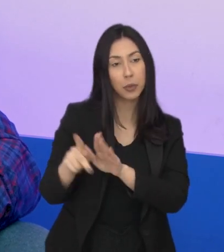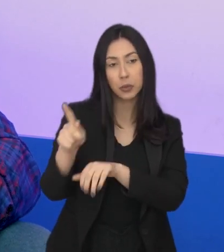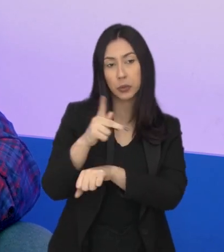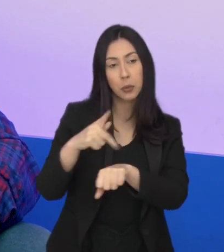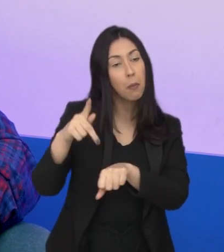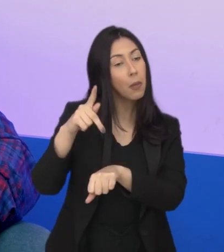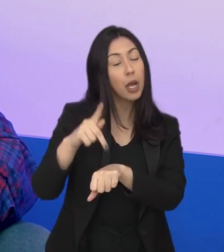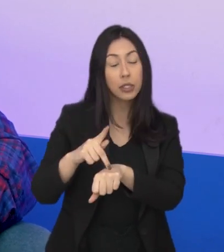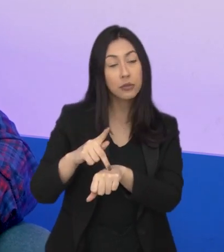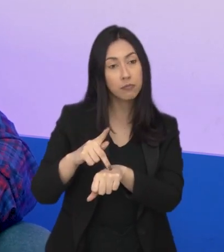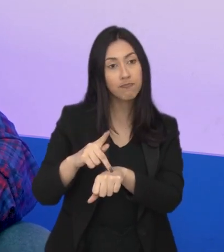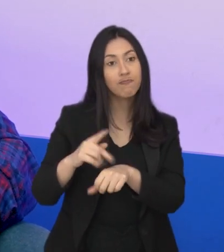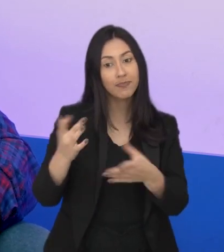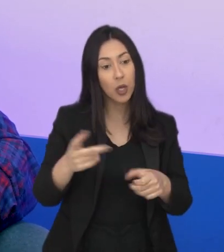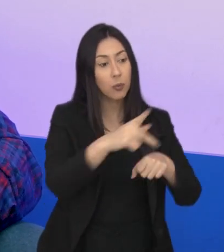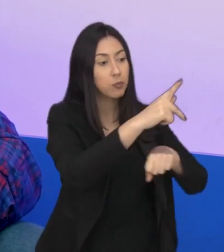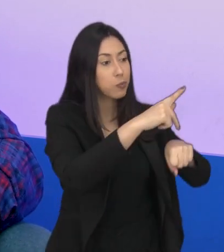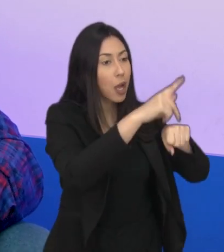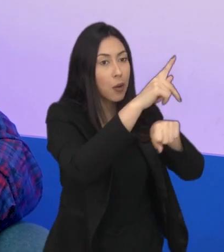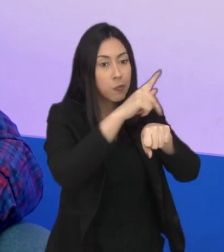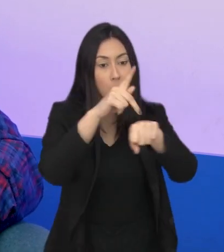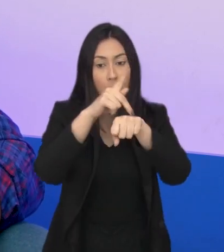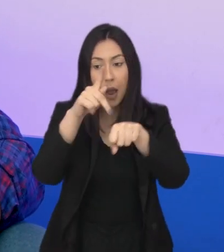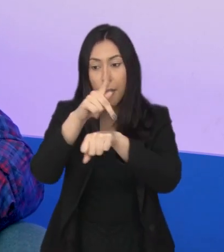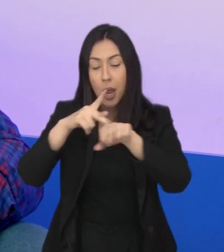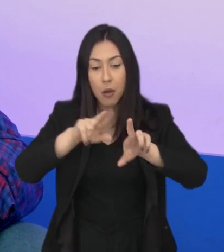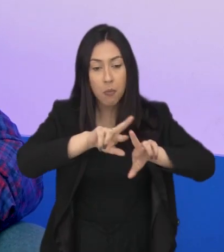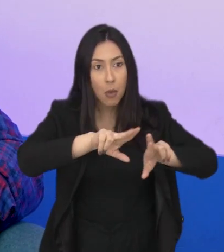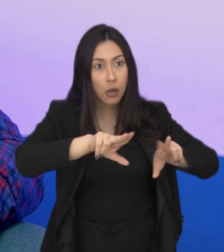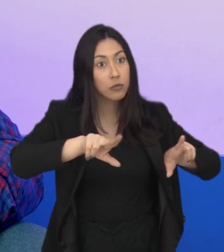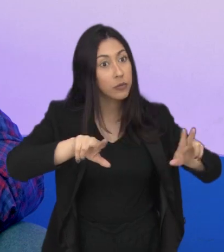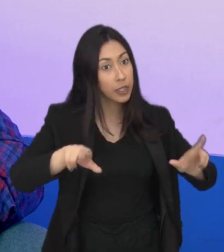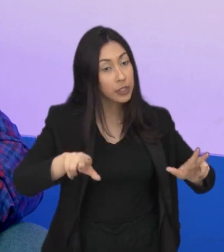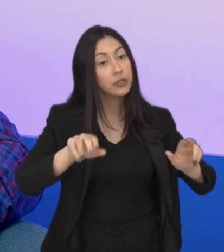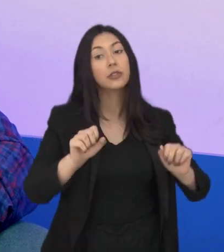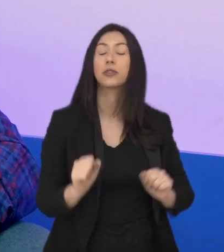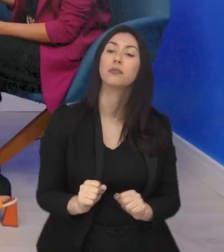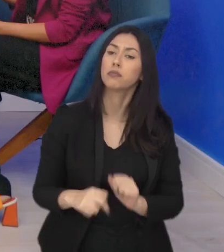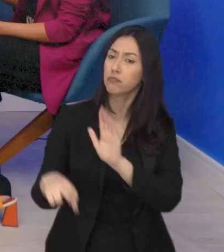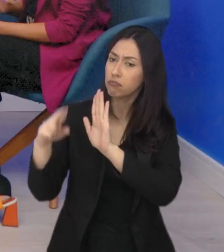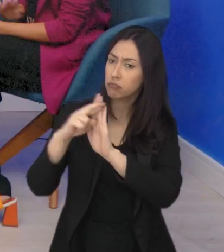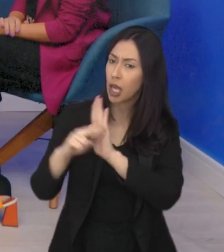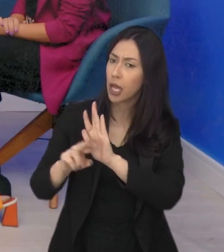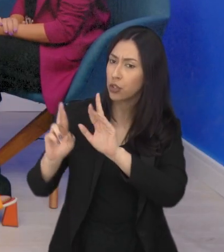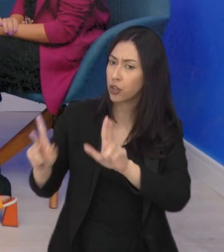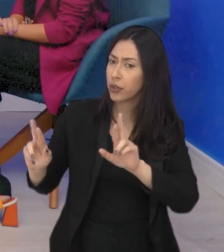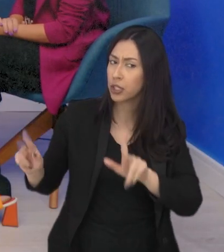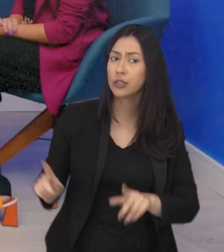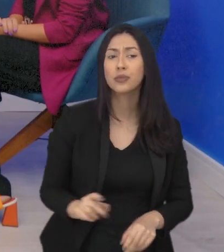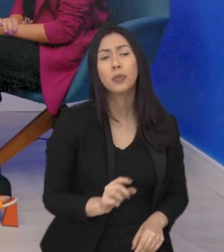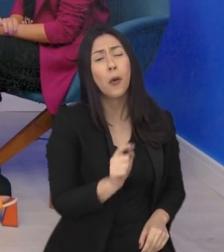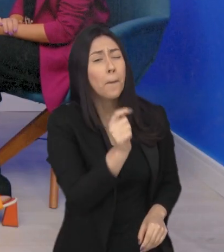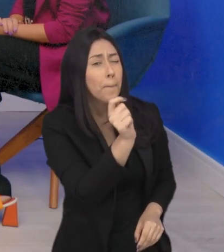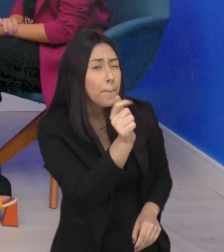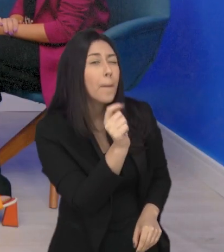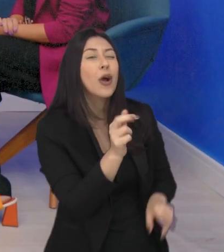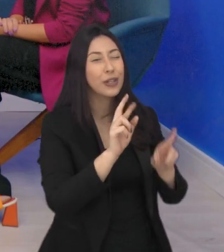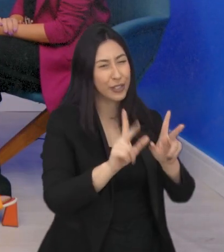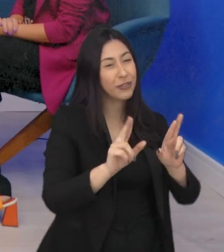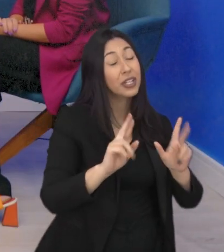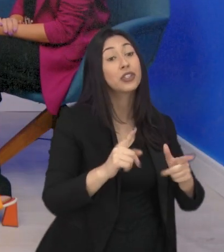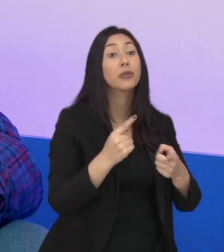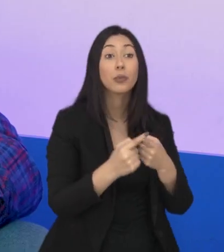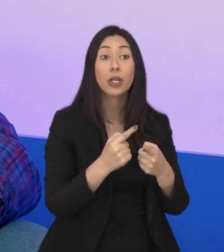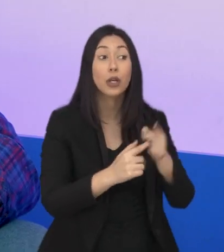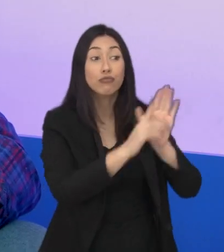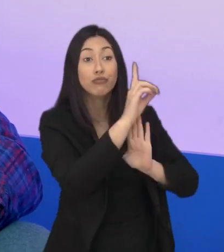dependendo do país em que estamos vivendo. As regras são diferentes? São um pouquinho. Por quê? Porque